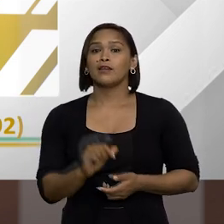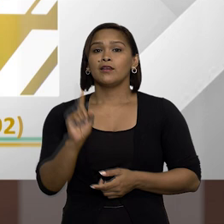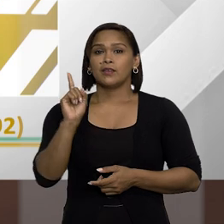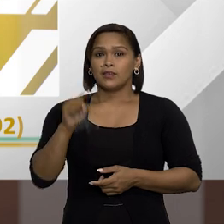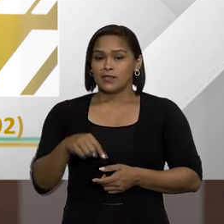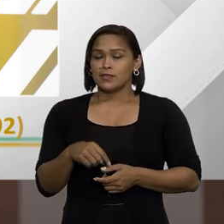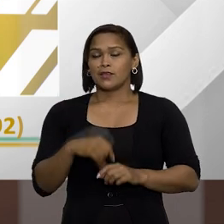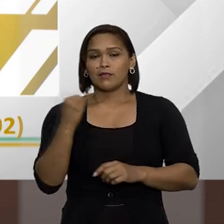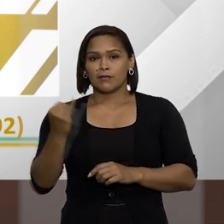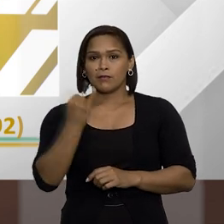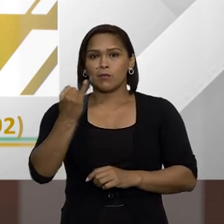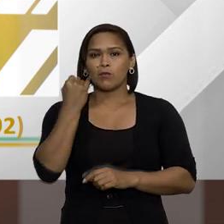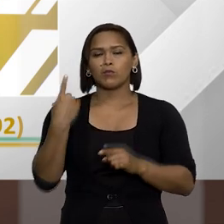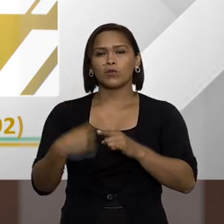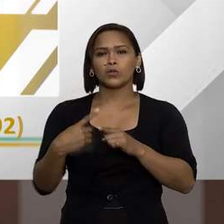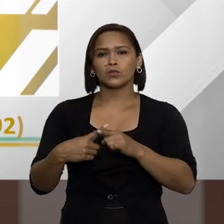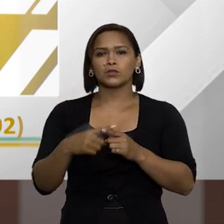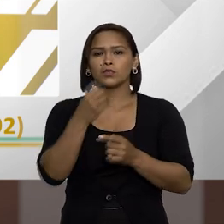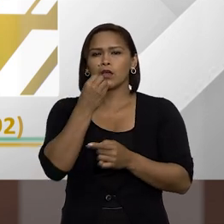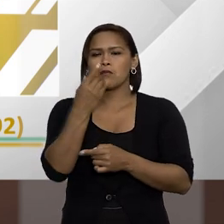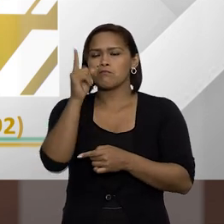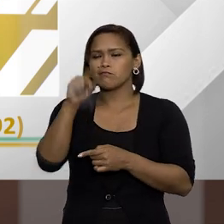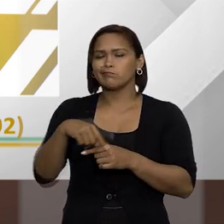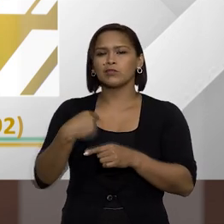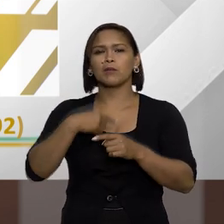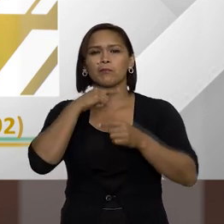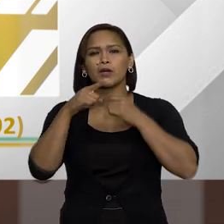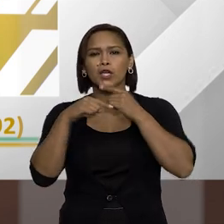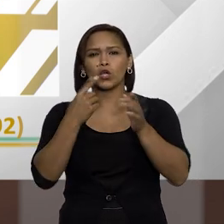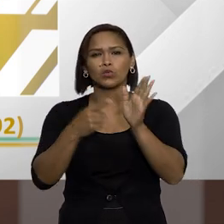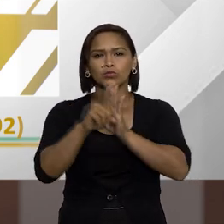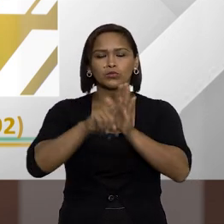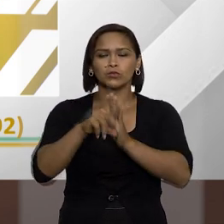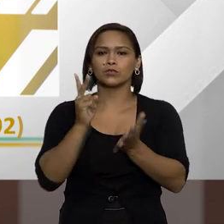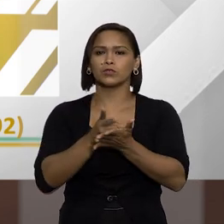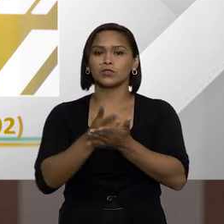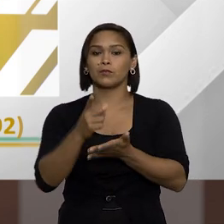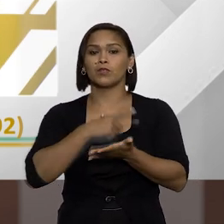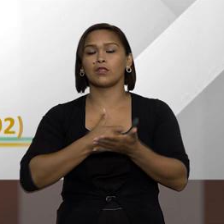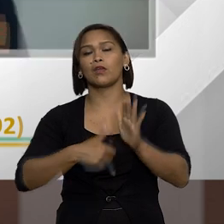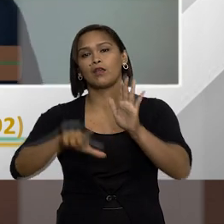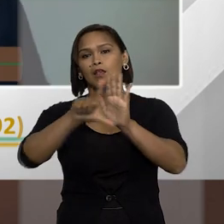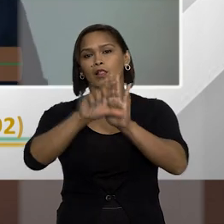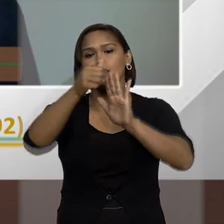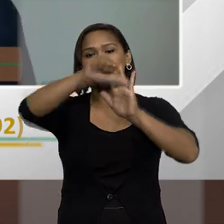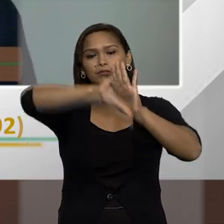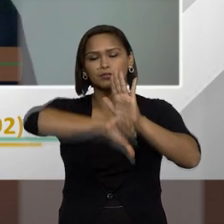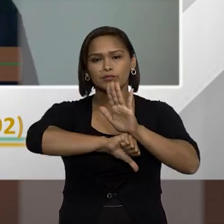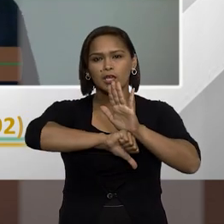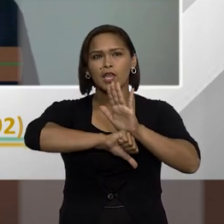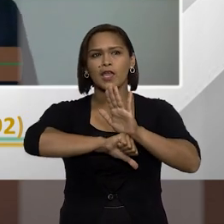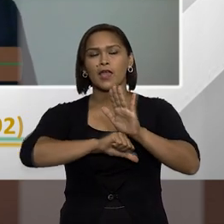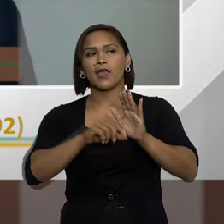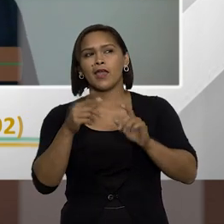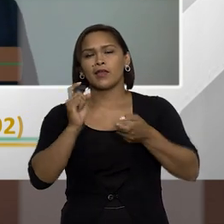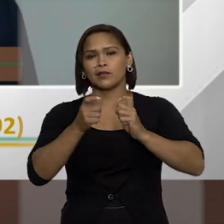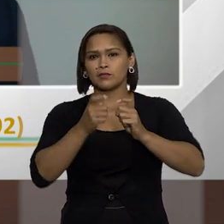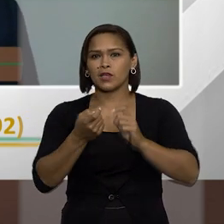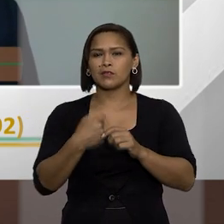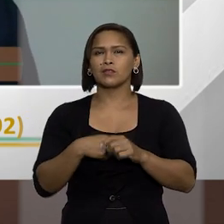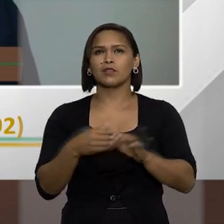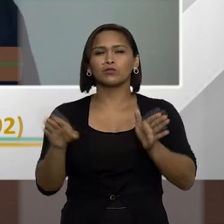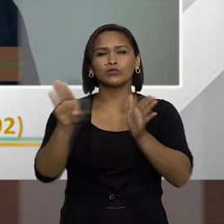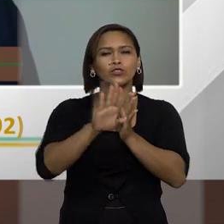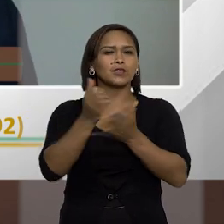Esse é um ponto muito importante, é um ótimo questionamento, Fátima. Improbidade administrativa não chega a ser um